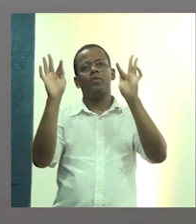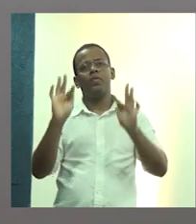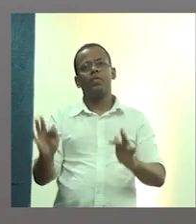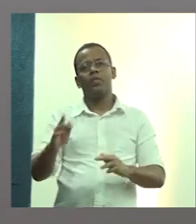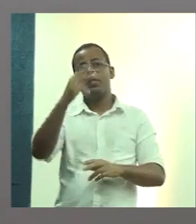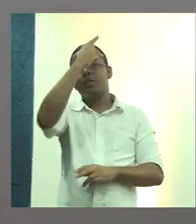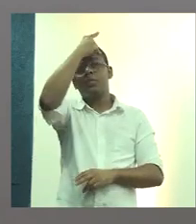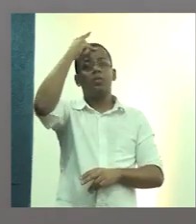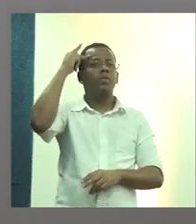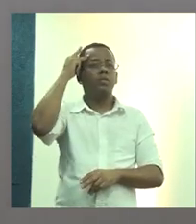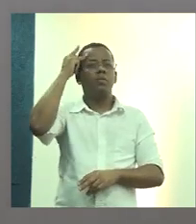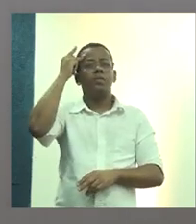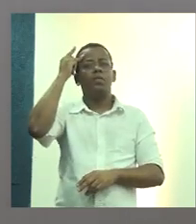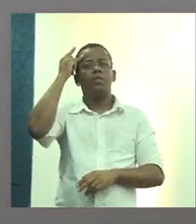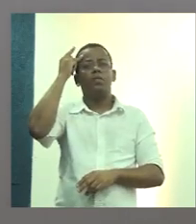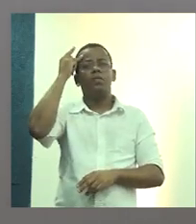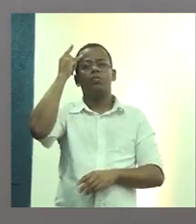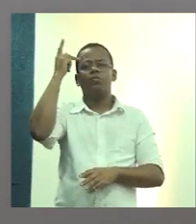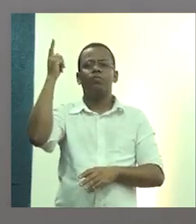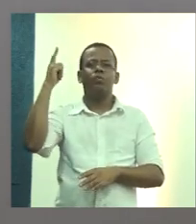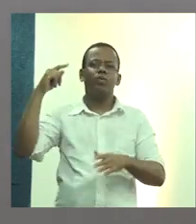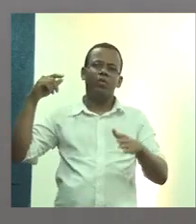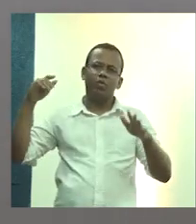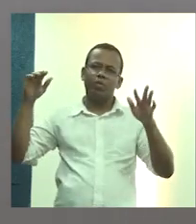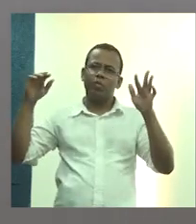pessoas é uma coisa intangível.